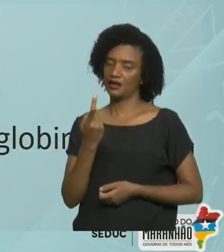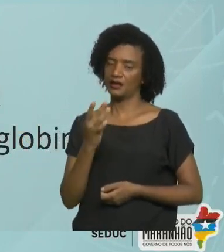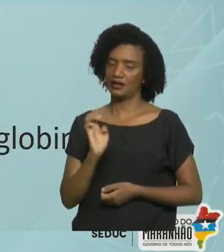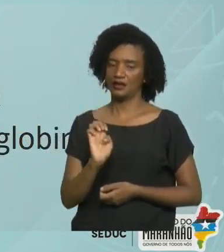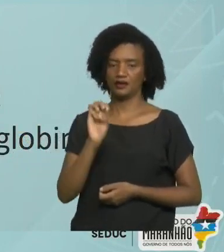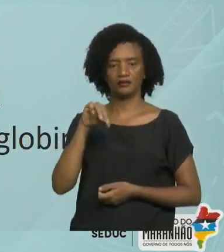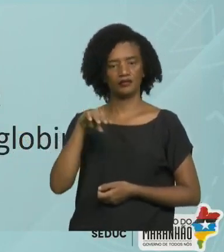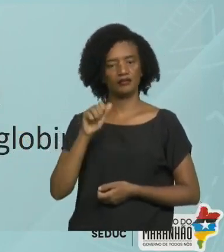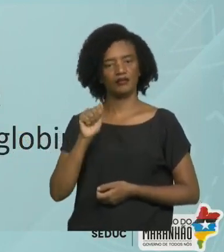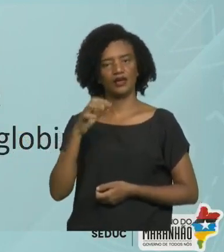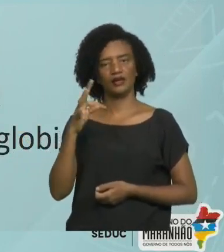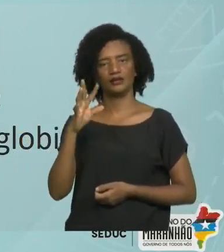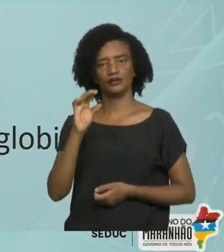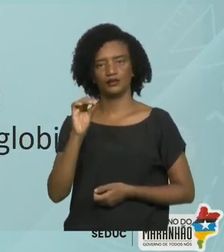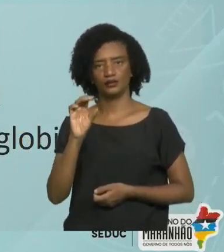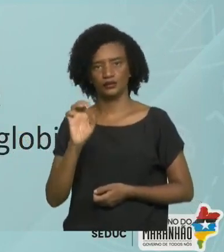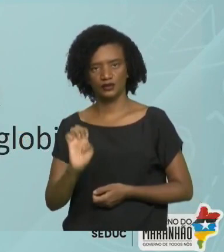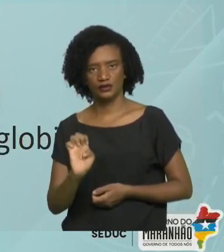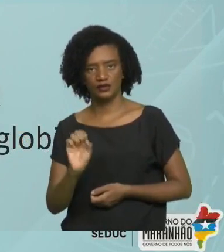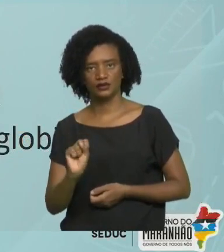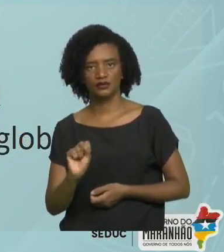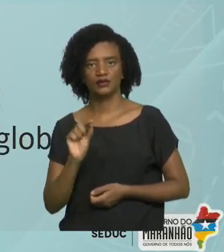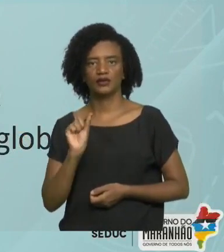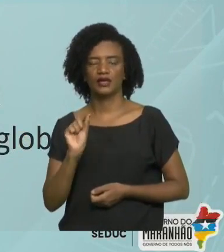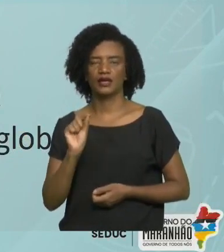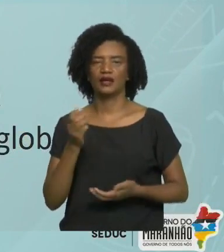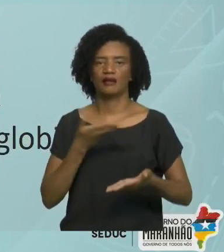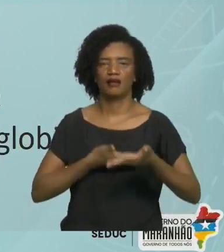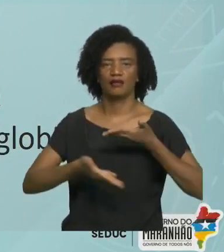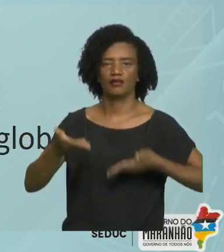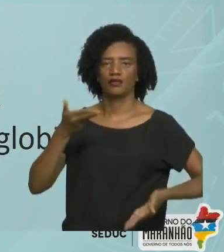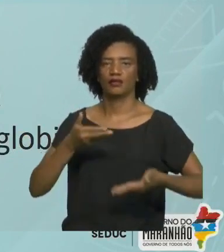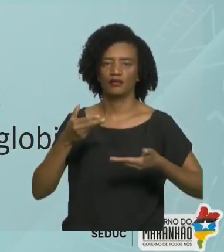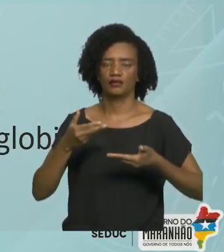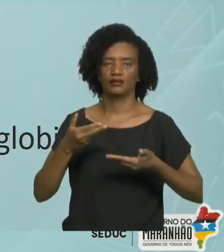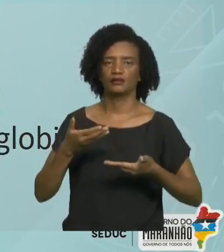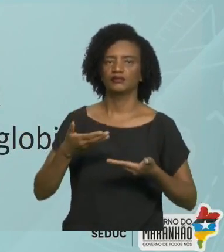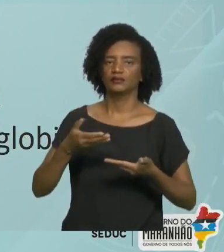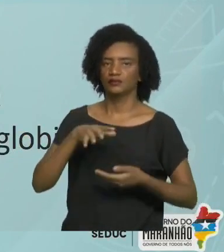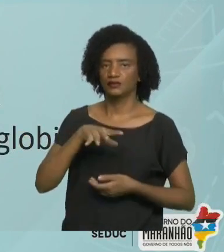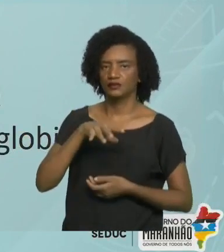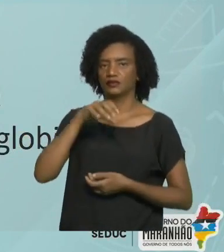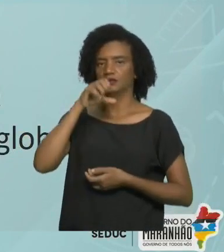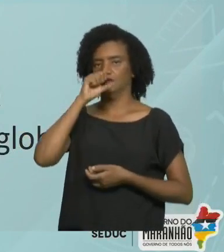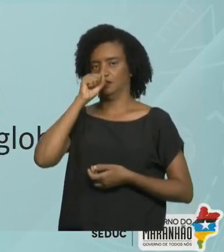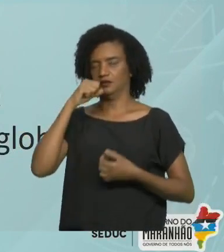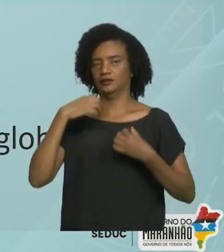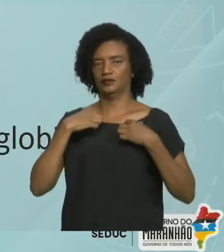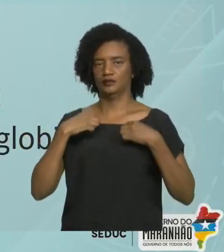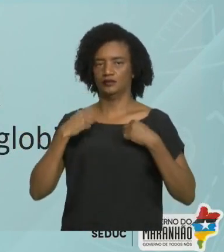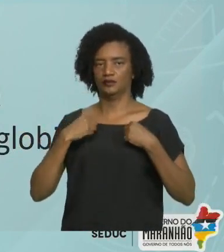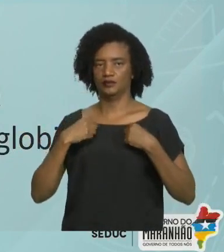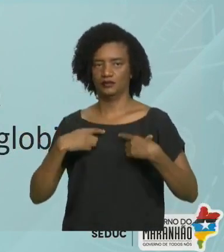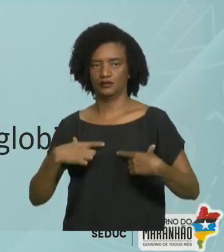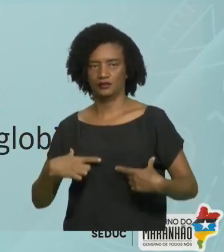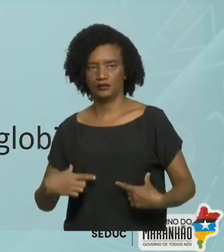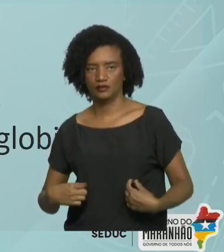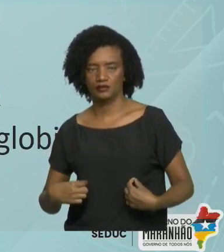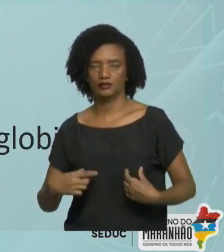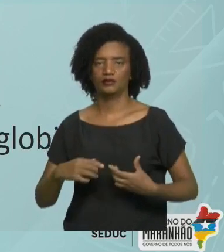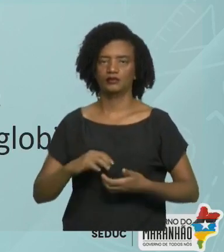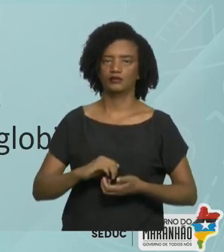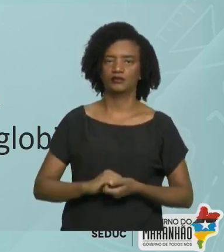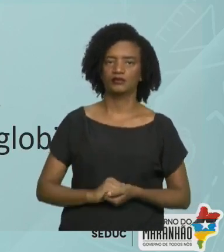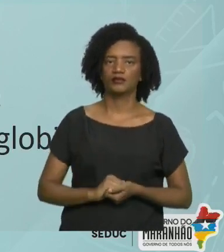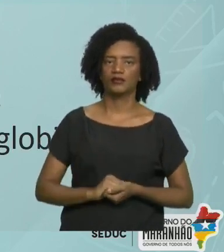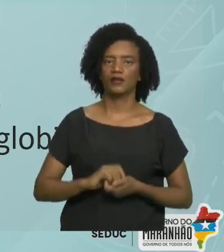e os vasos sanguíneos. Do outro lado, nós vamos ter os capilares que vão distribuir esses gases para a célula